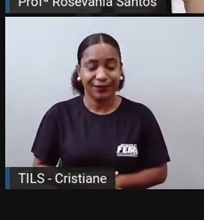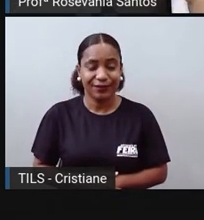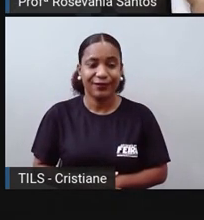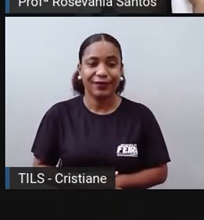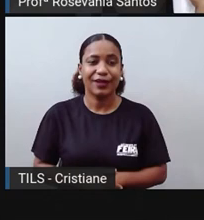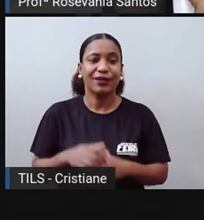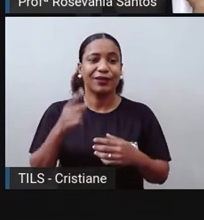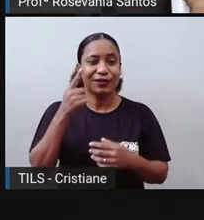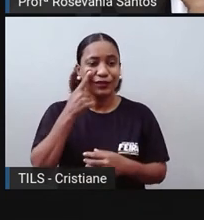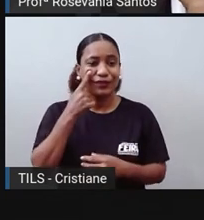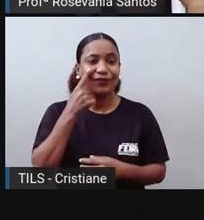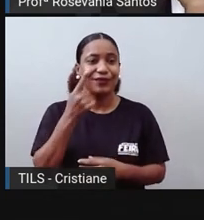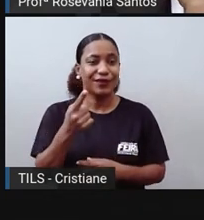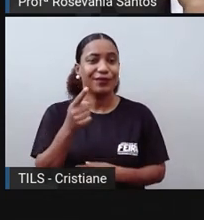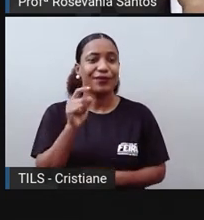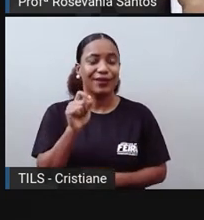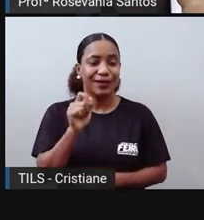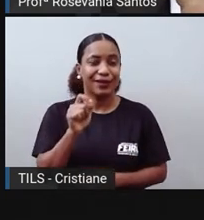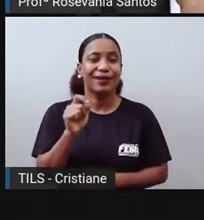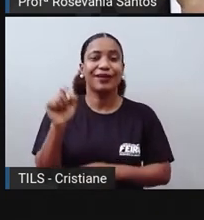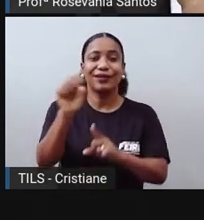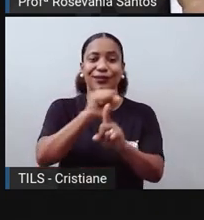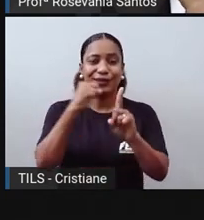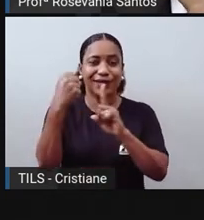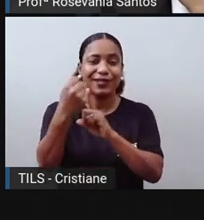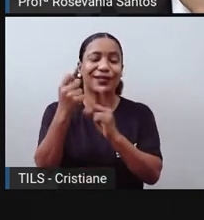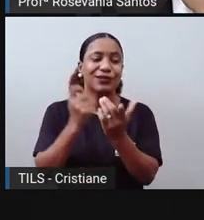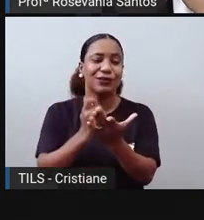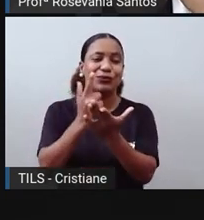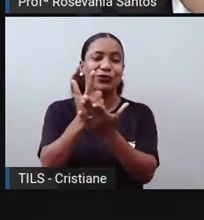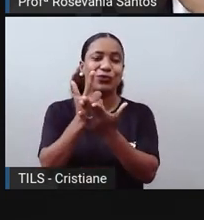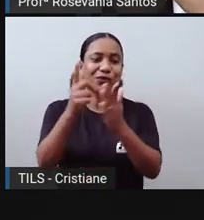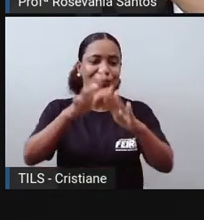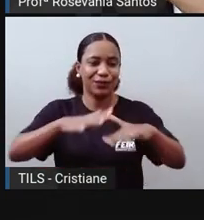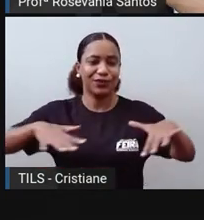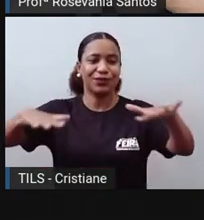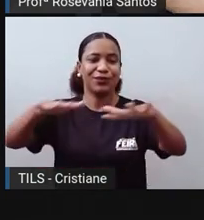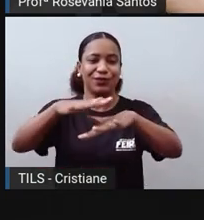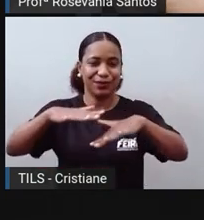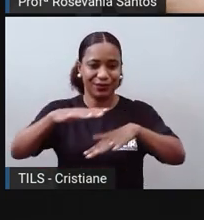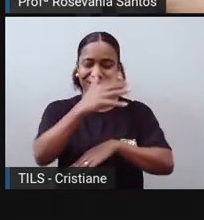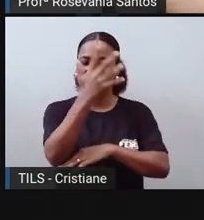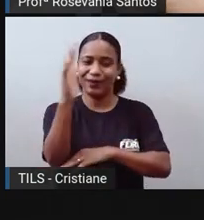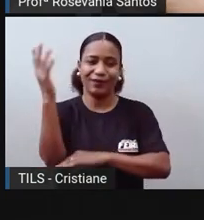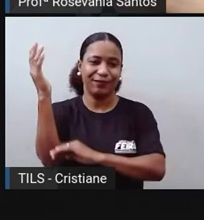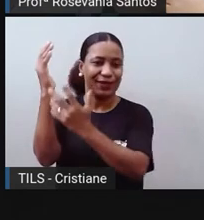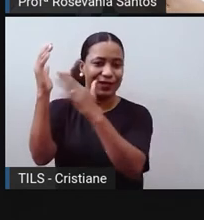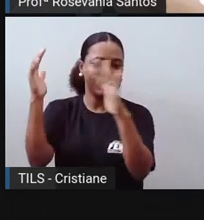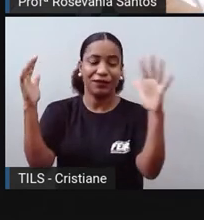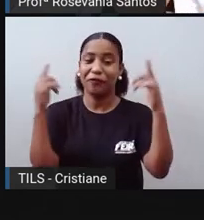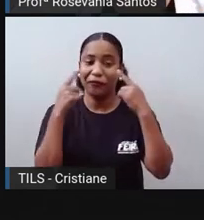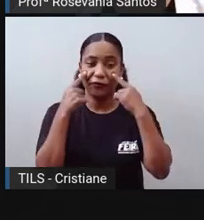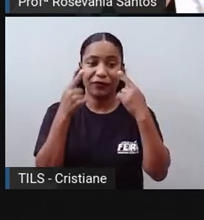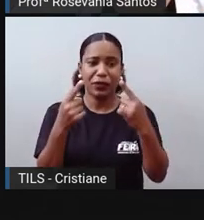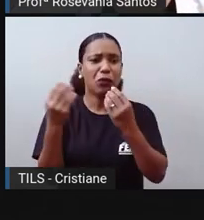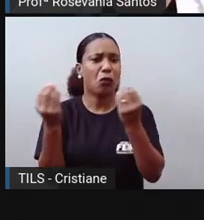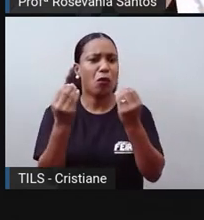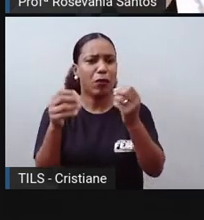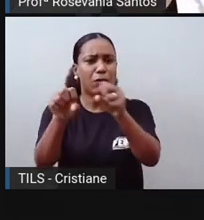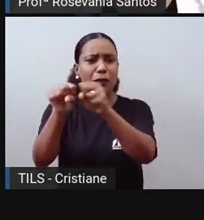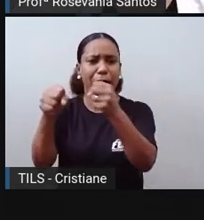Então, a gente tem aqui, né, a sociedade de consumo e o meio ambiente. Aí, eu coloquei aqui algumas questões, a gente